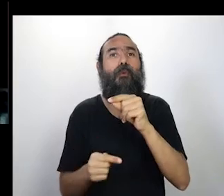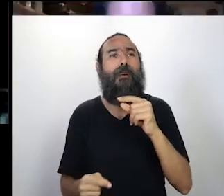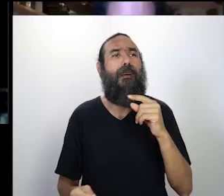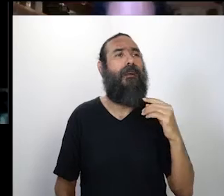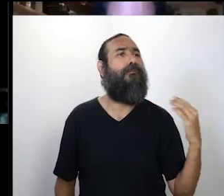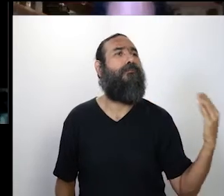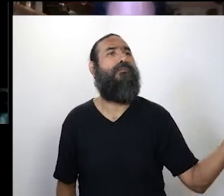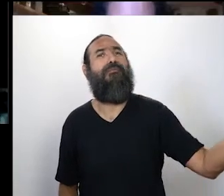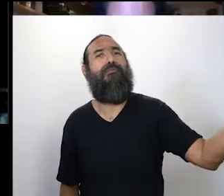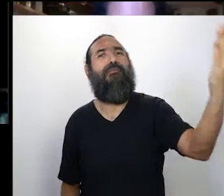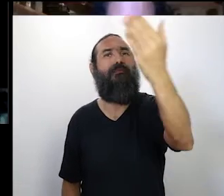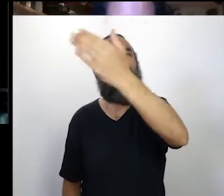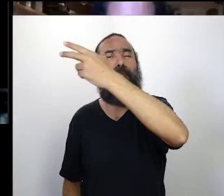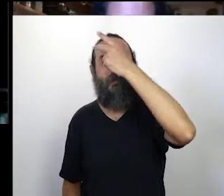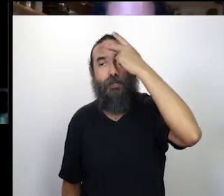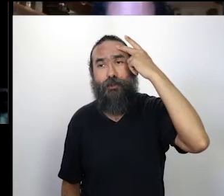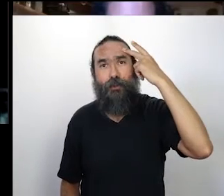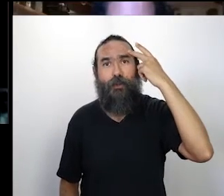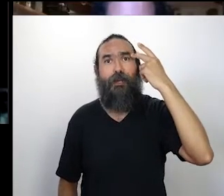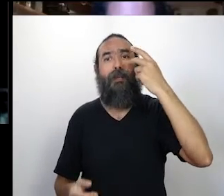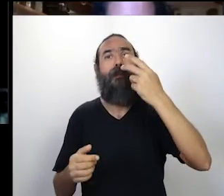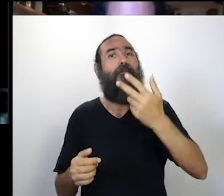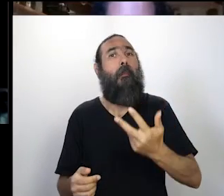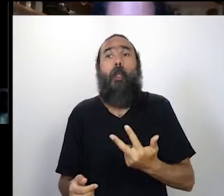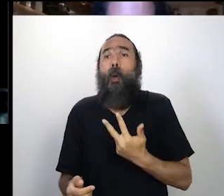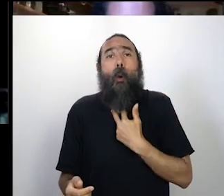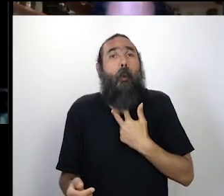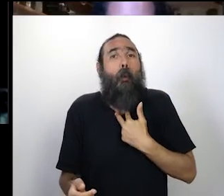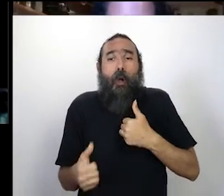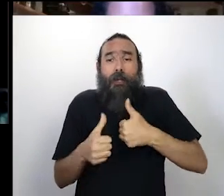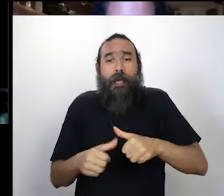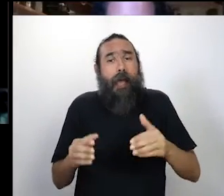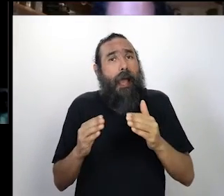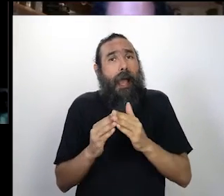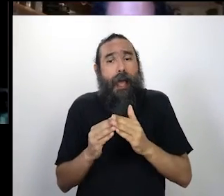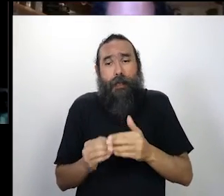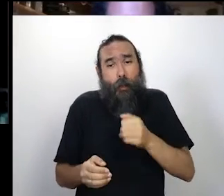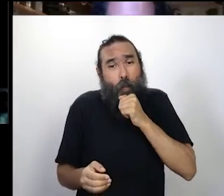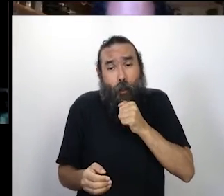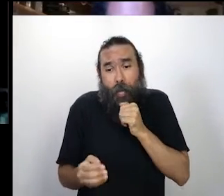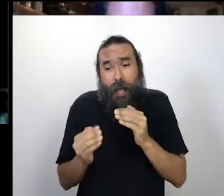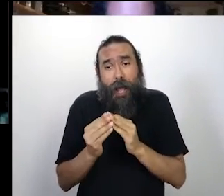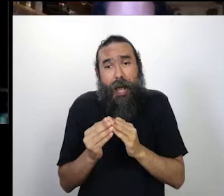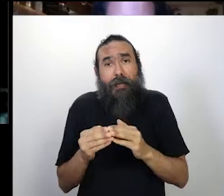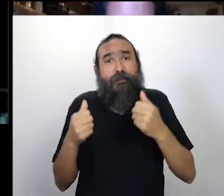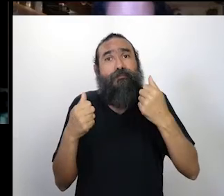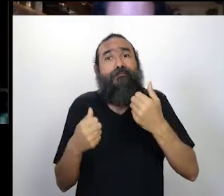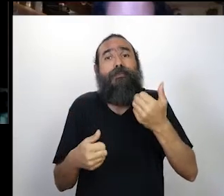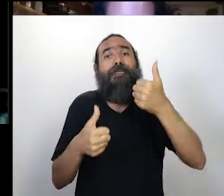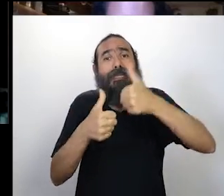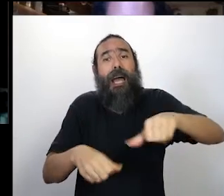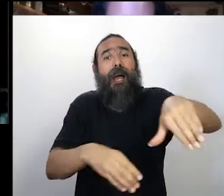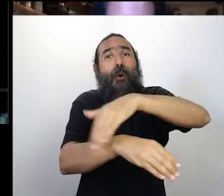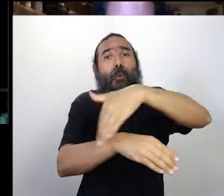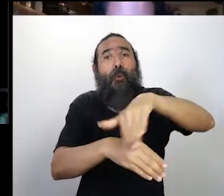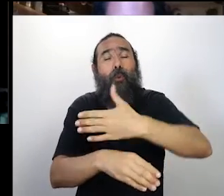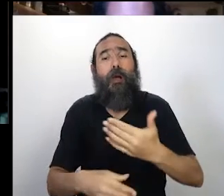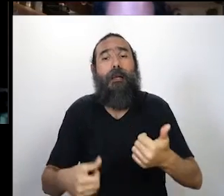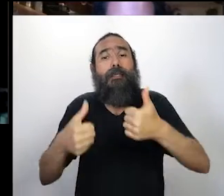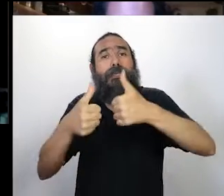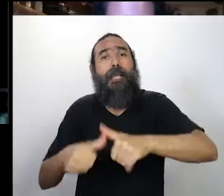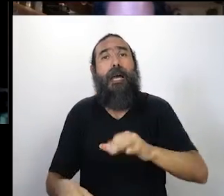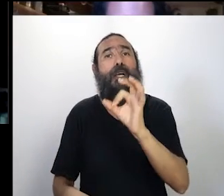estão em volta, né, que nem o Adiel estava falando, e que estão na rua, que não tem um lar, e as pessoas próximas da gente, moram sozinhas, quer dizer,